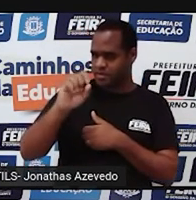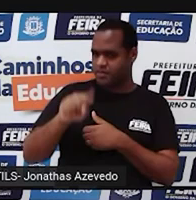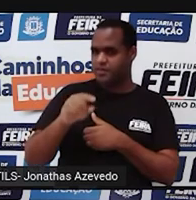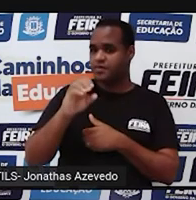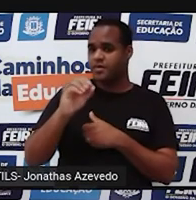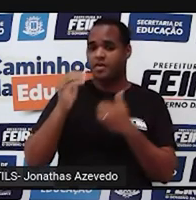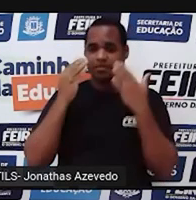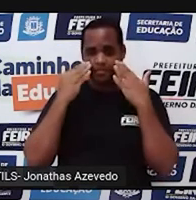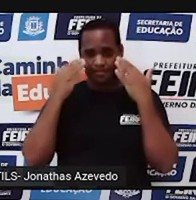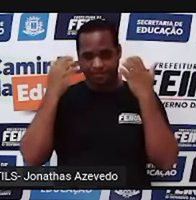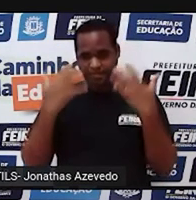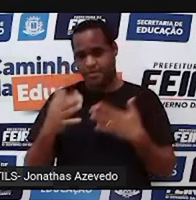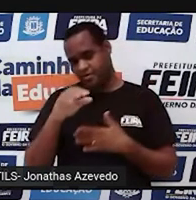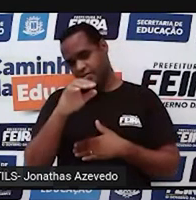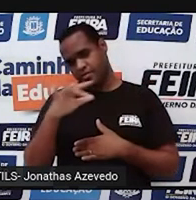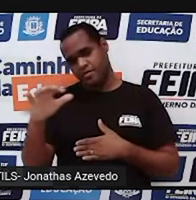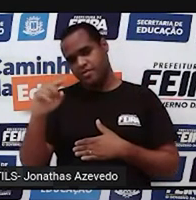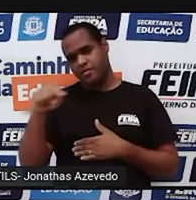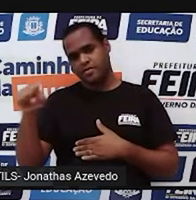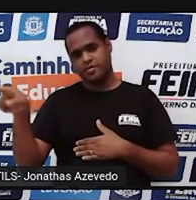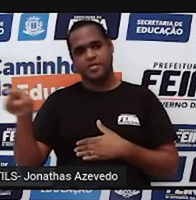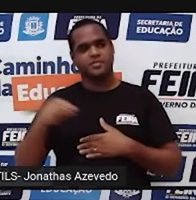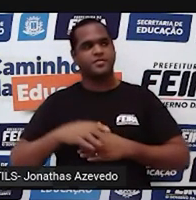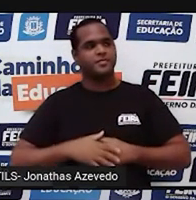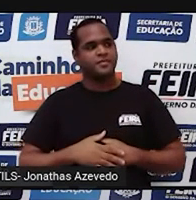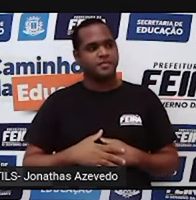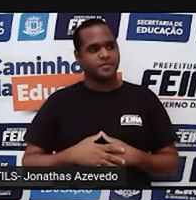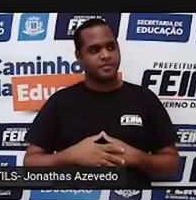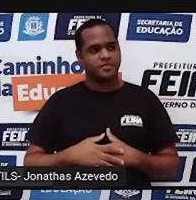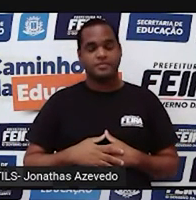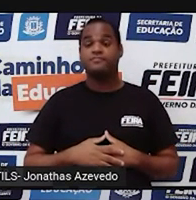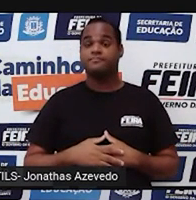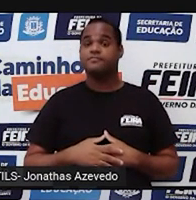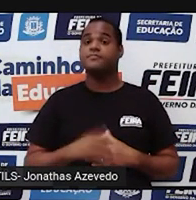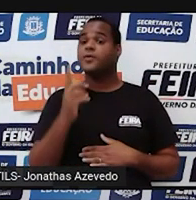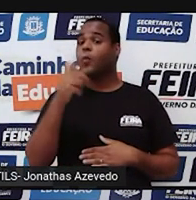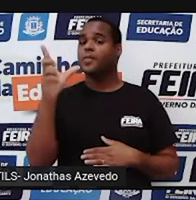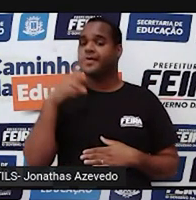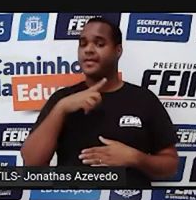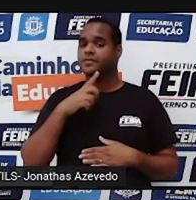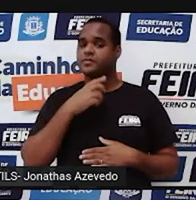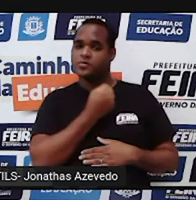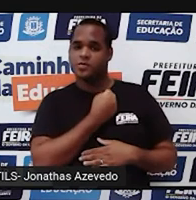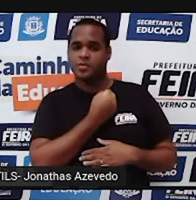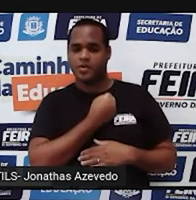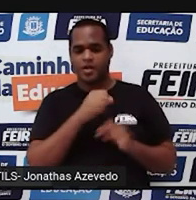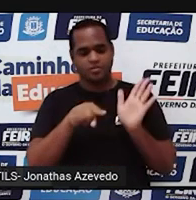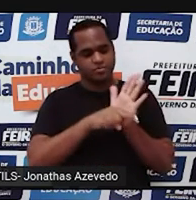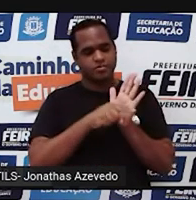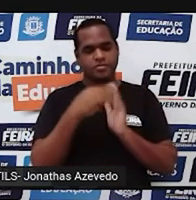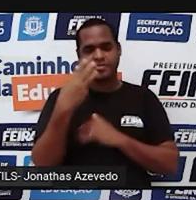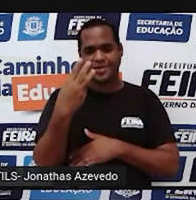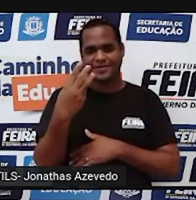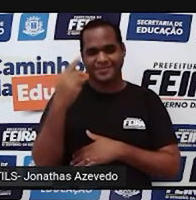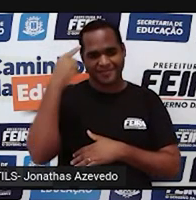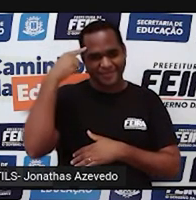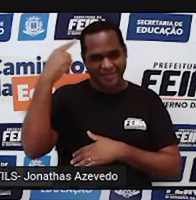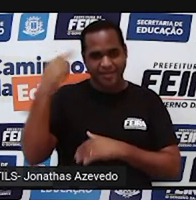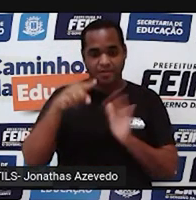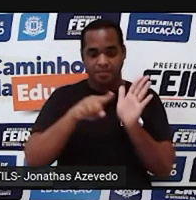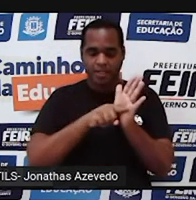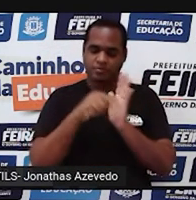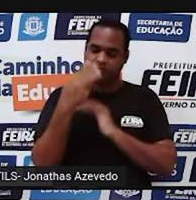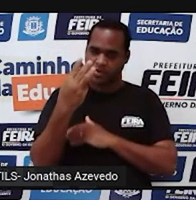representação decimal. Professor, e quando for número inteiro? Aí eu peguei um negativo aqui, O 3